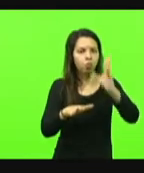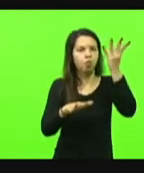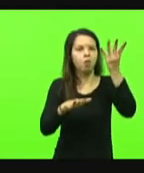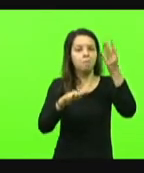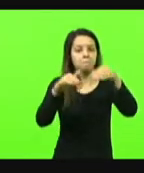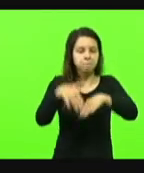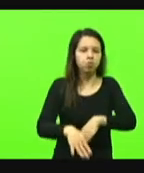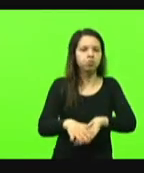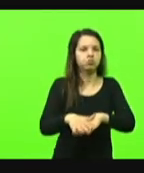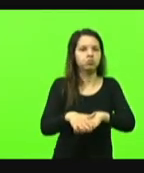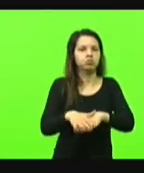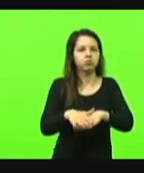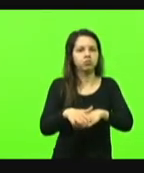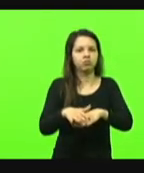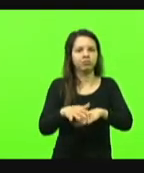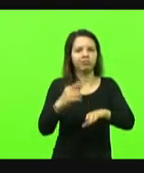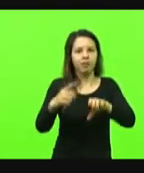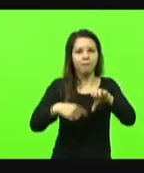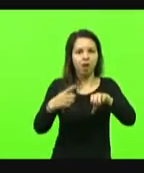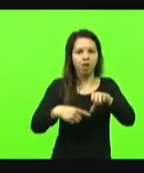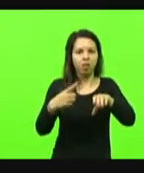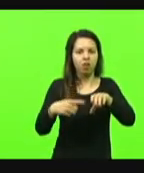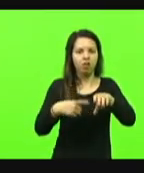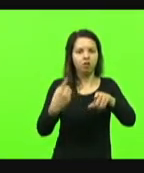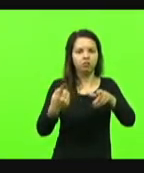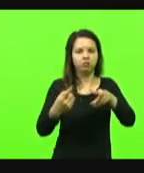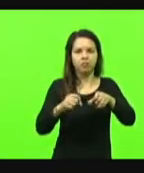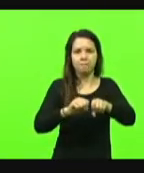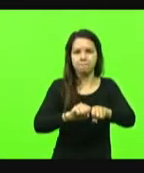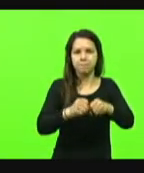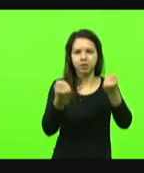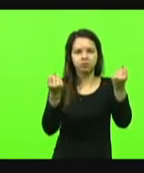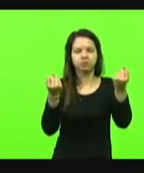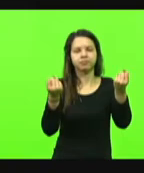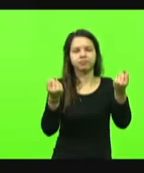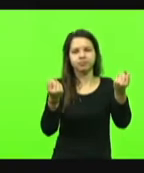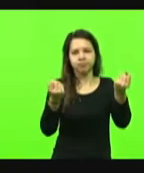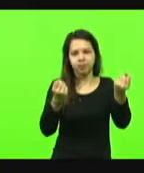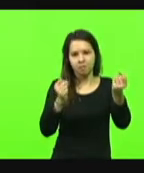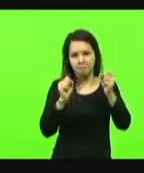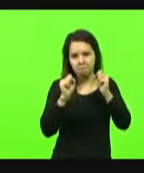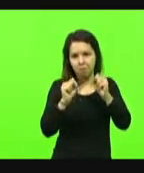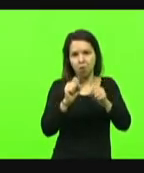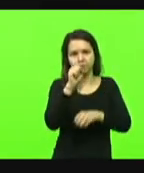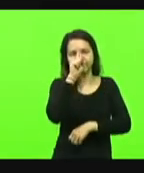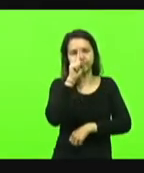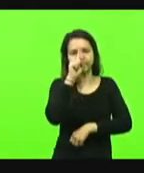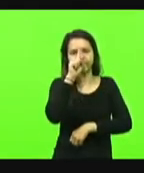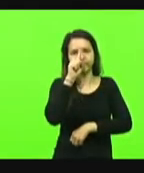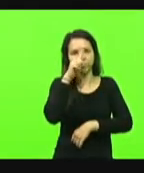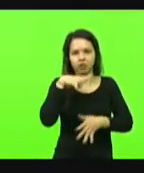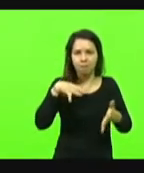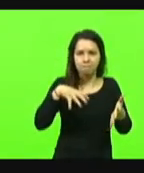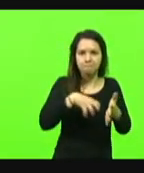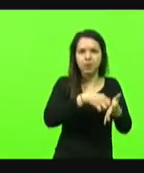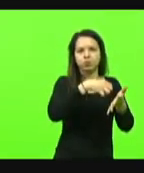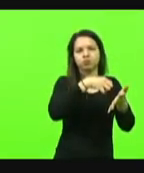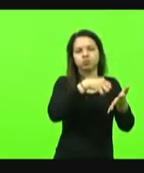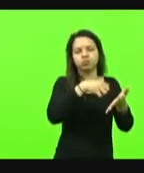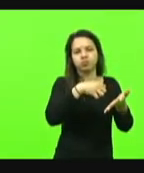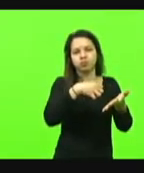pneu, roda, risco de acidente. Imagina isso aí. Durante o dia,